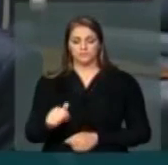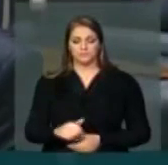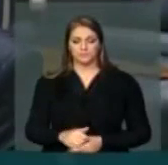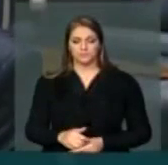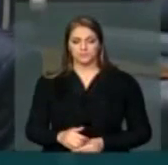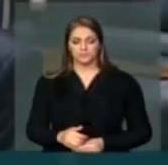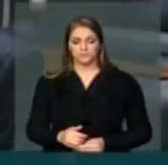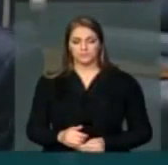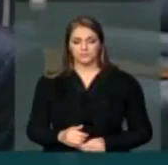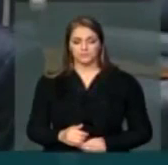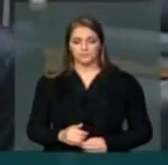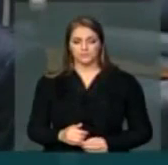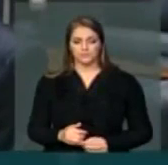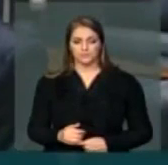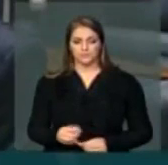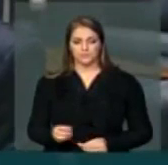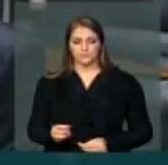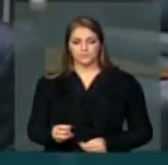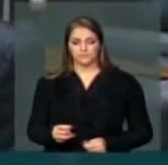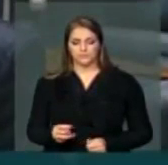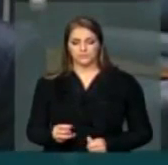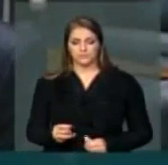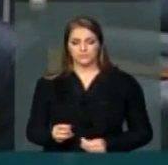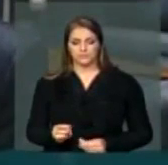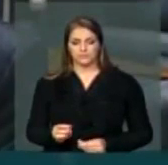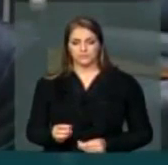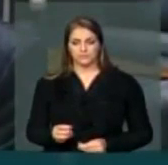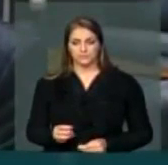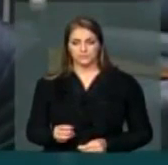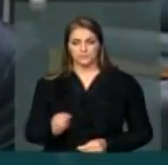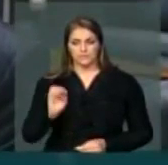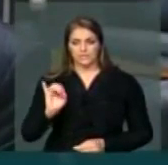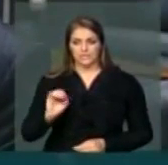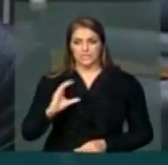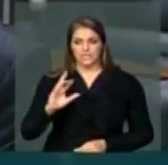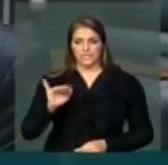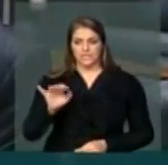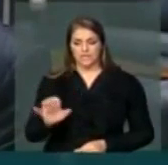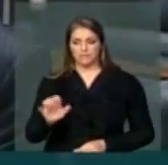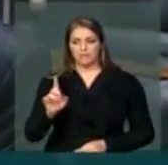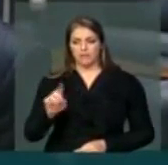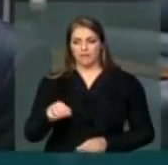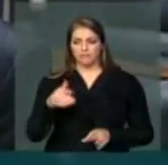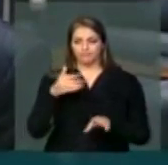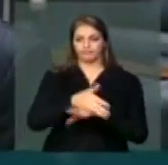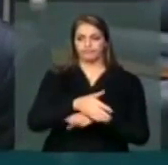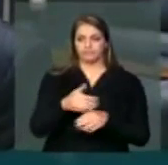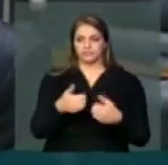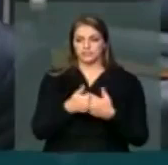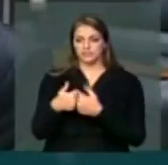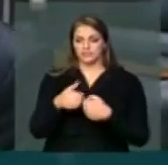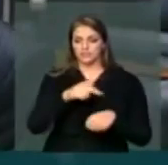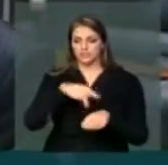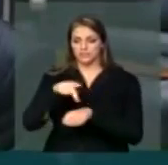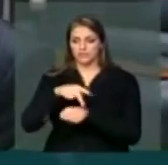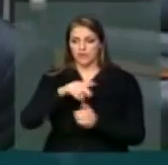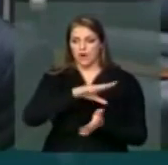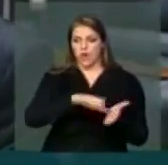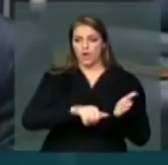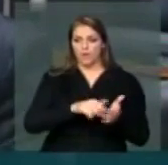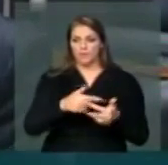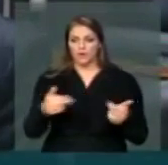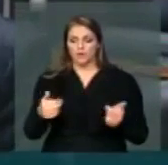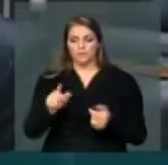a atuação da prescrição se interrompe quando o crime é por ato de evasão de divisa objeto de operação simulada para furtar seu